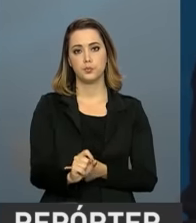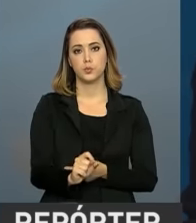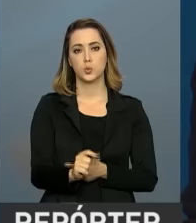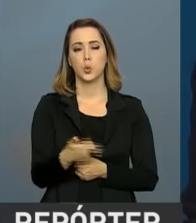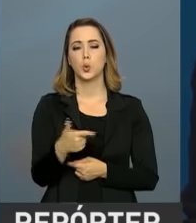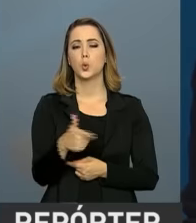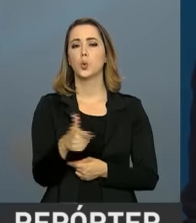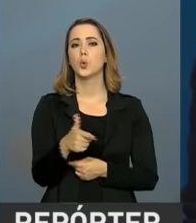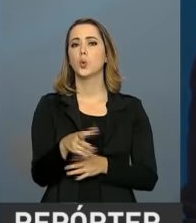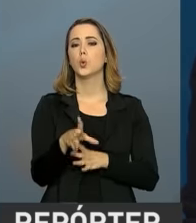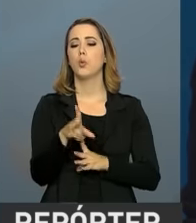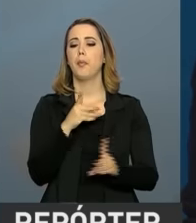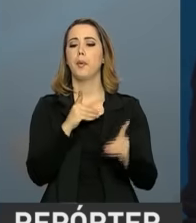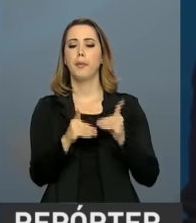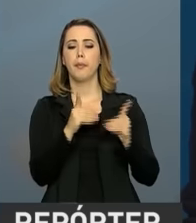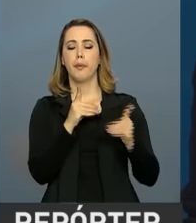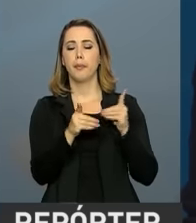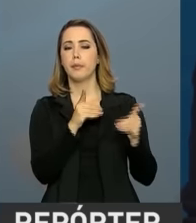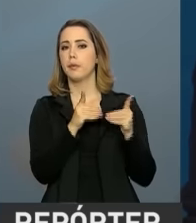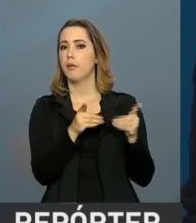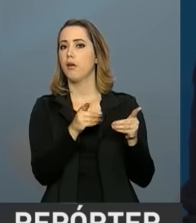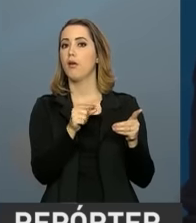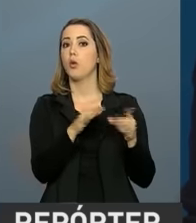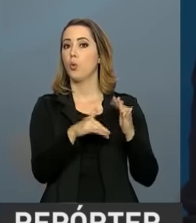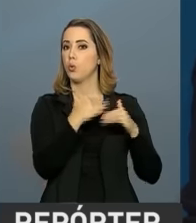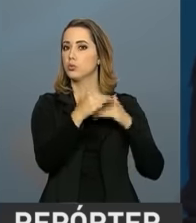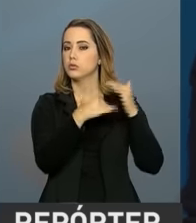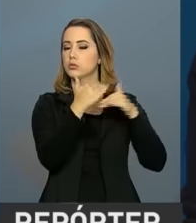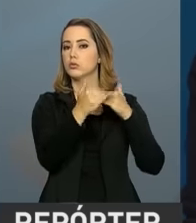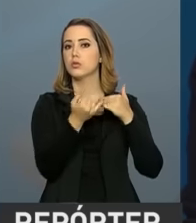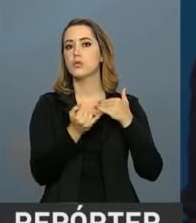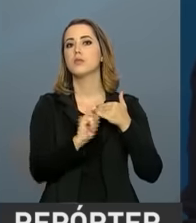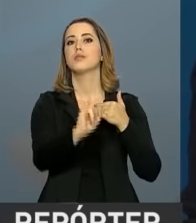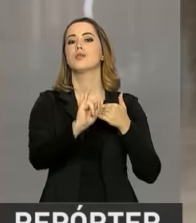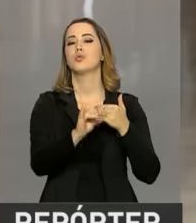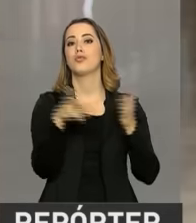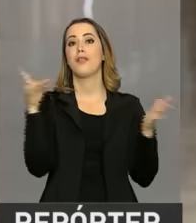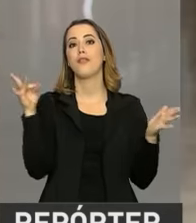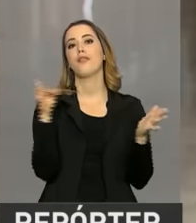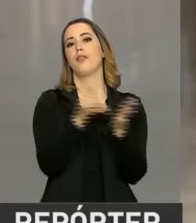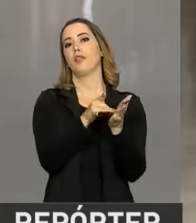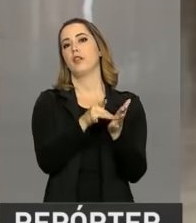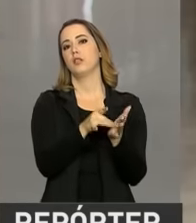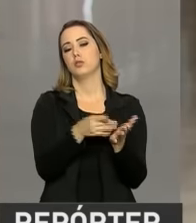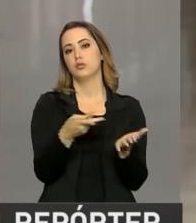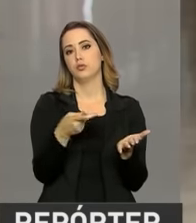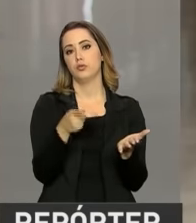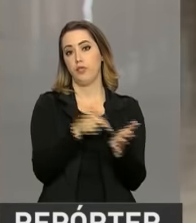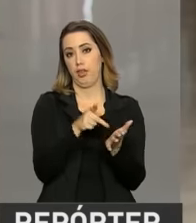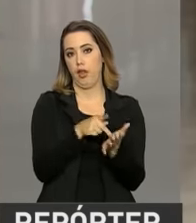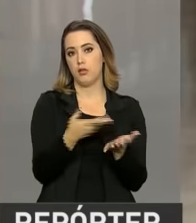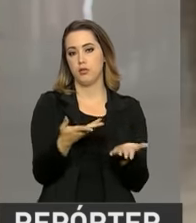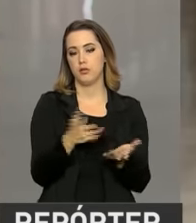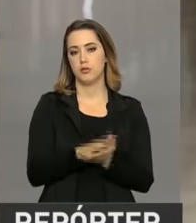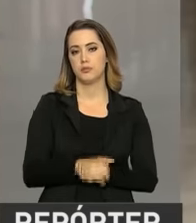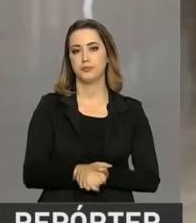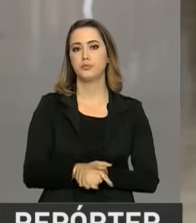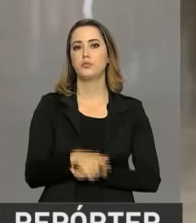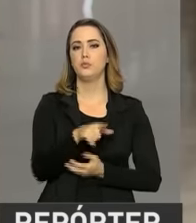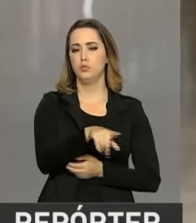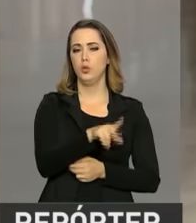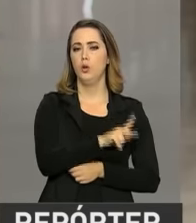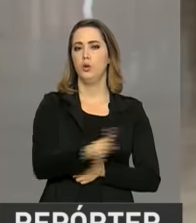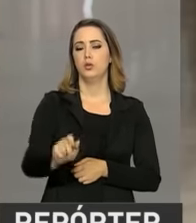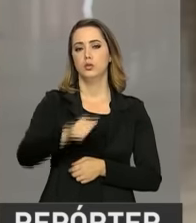diálogo construtivo sem franqueza. O presidente defendeu mais uma